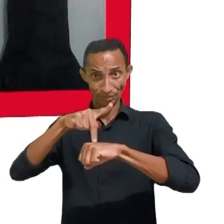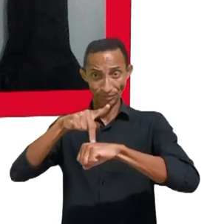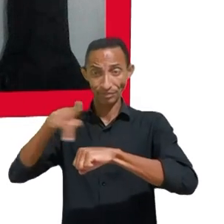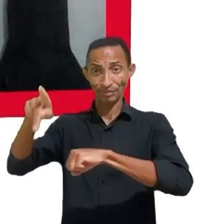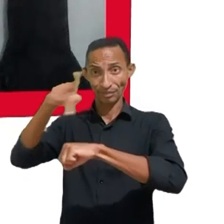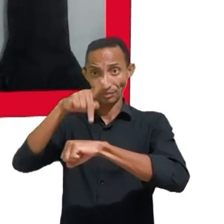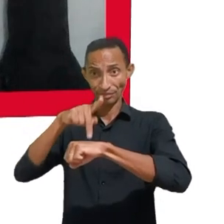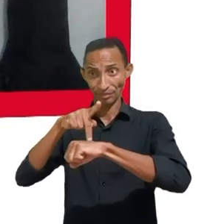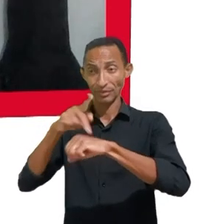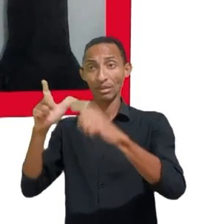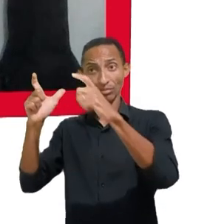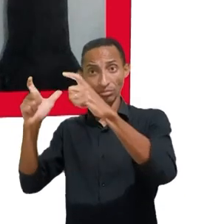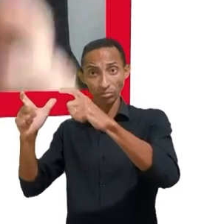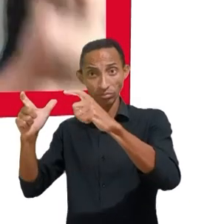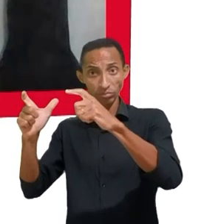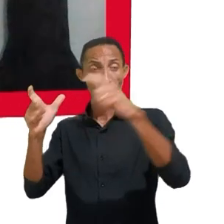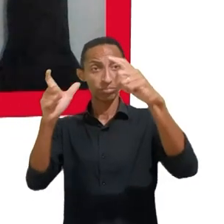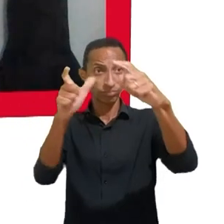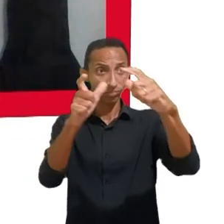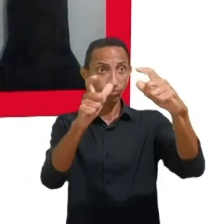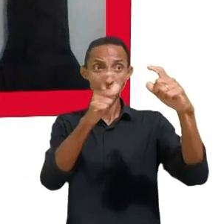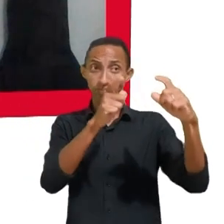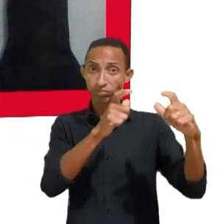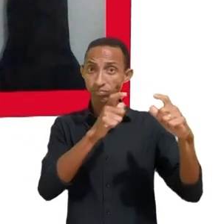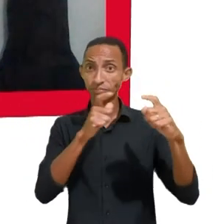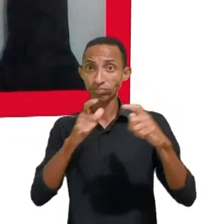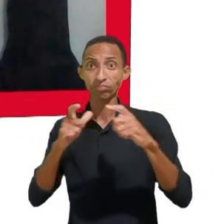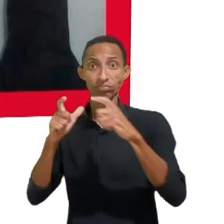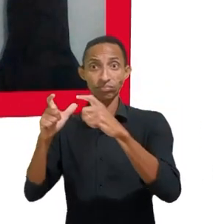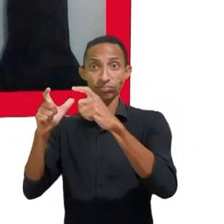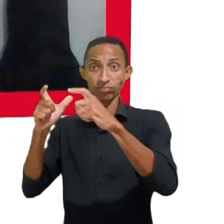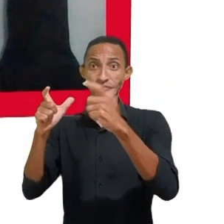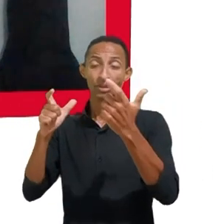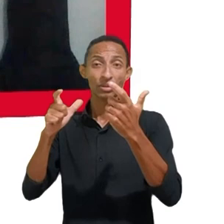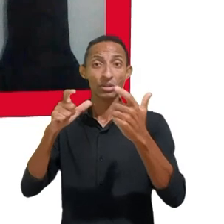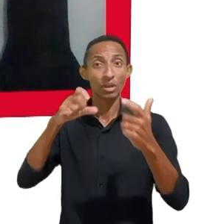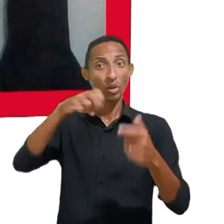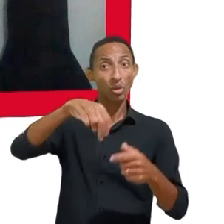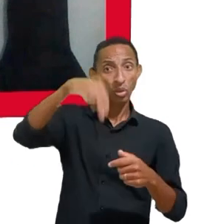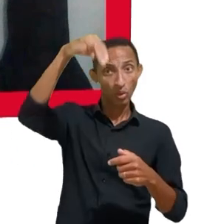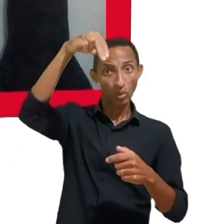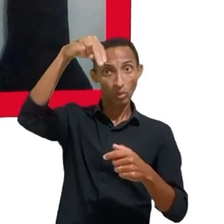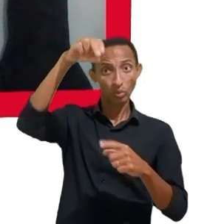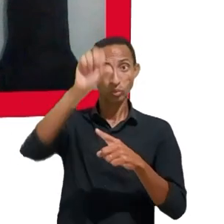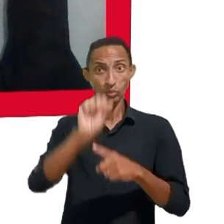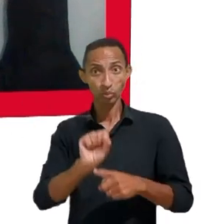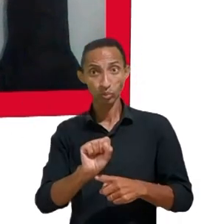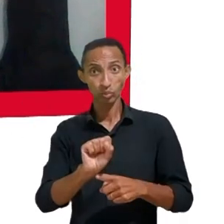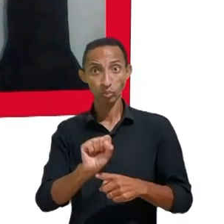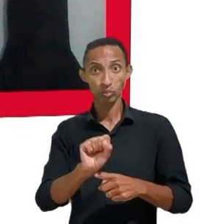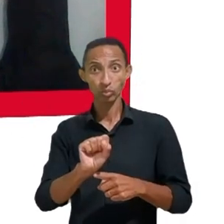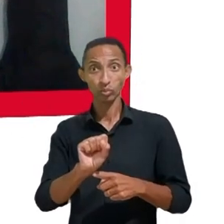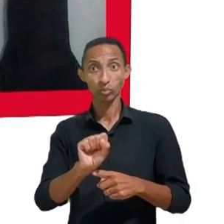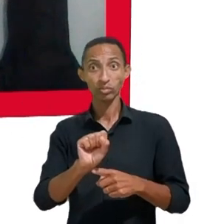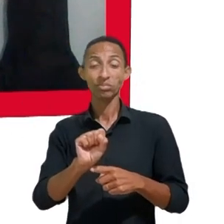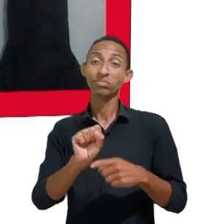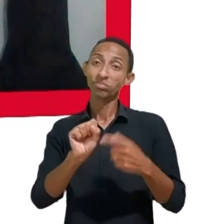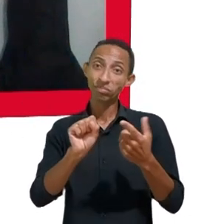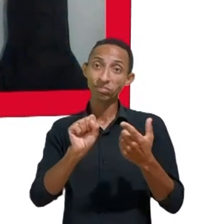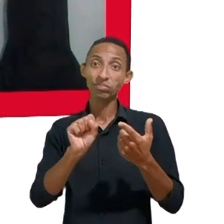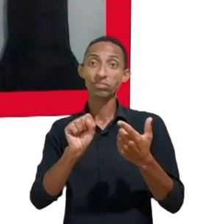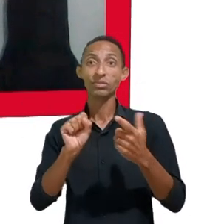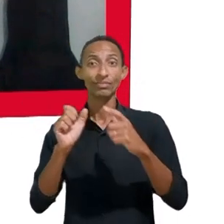dimensão norte-sul, né? Sul global ainda é bastante